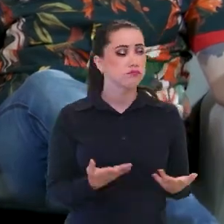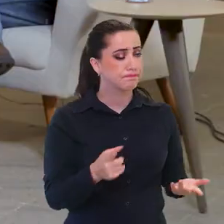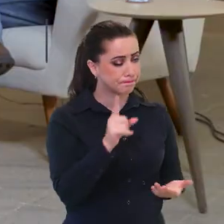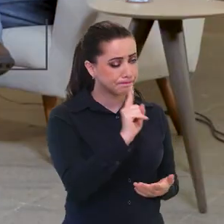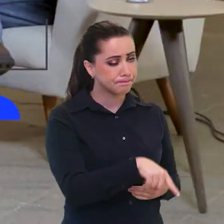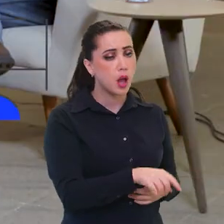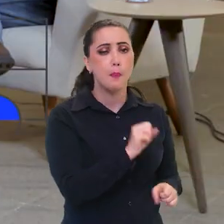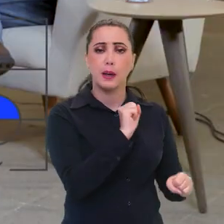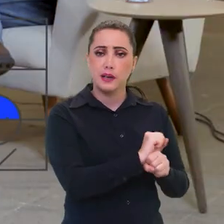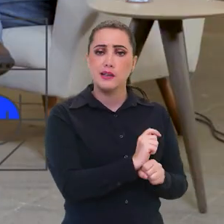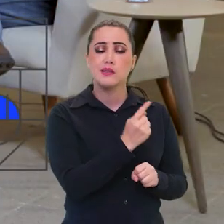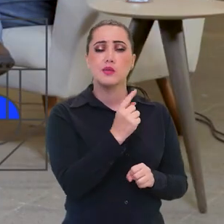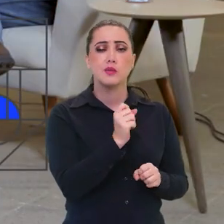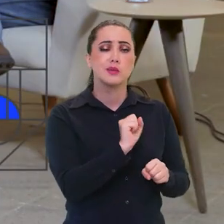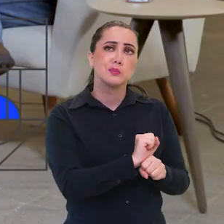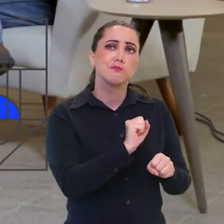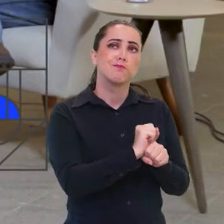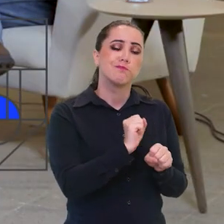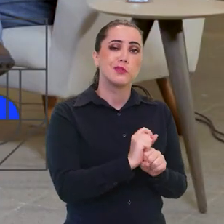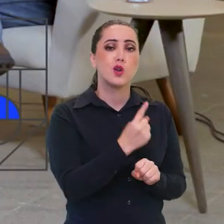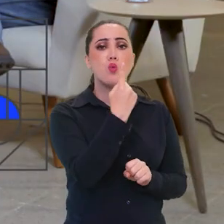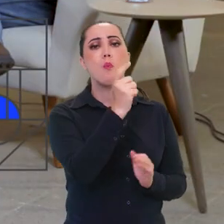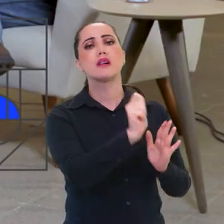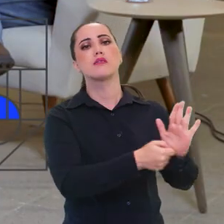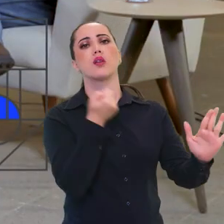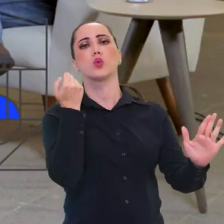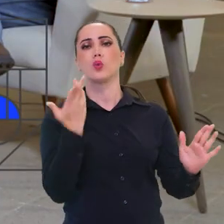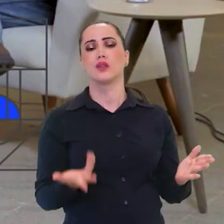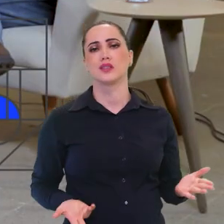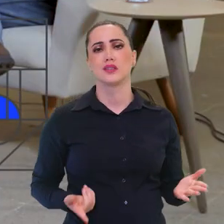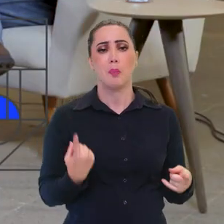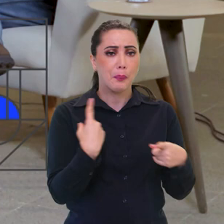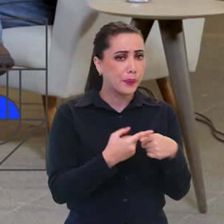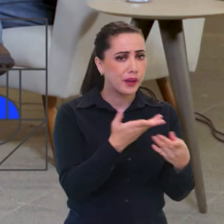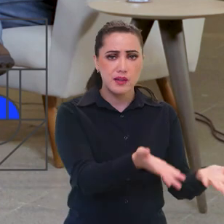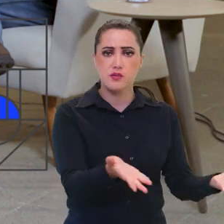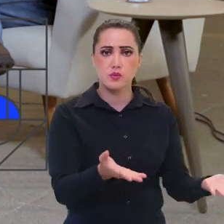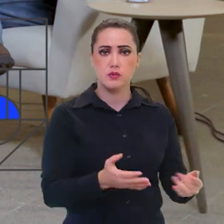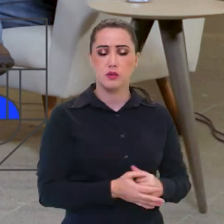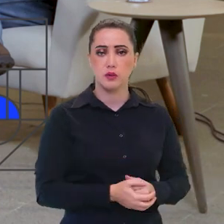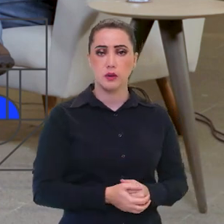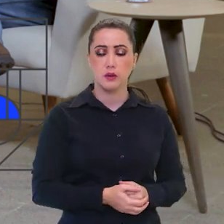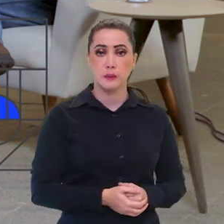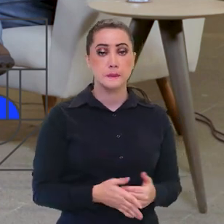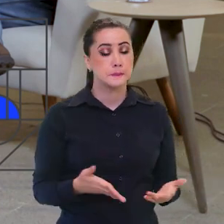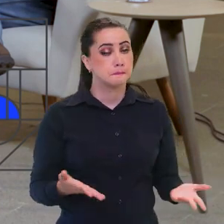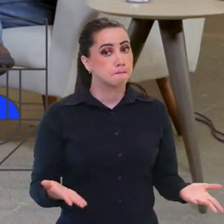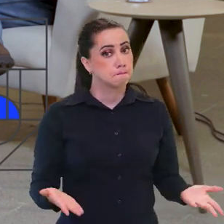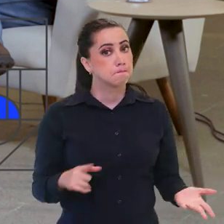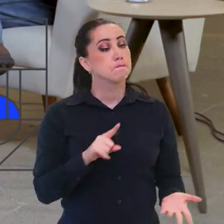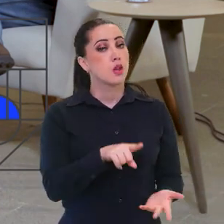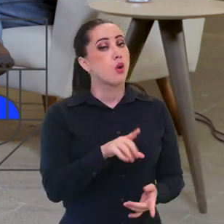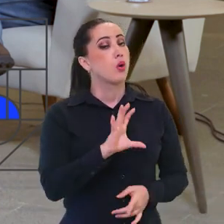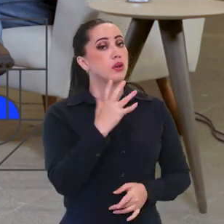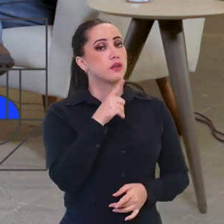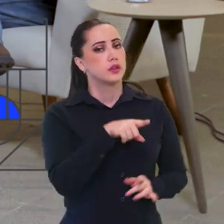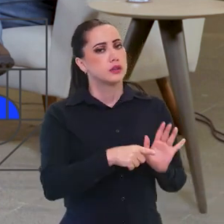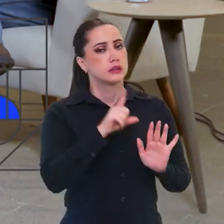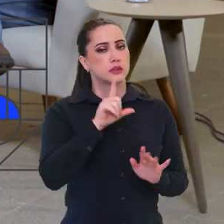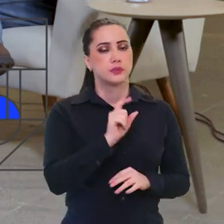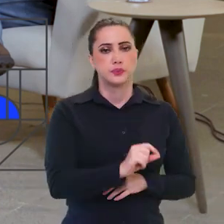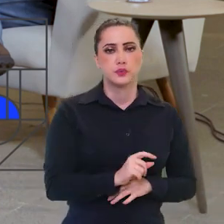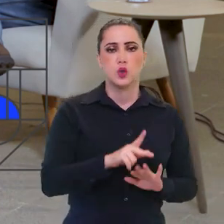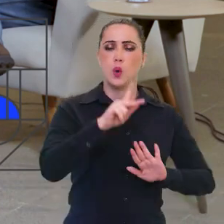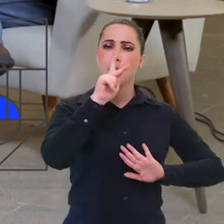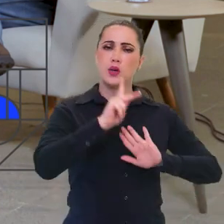uma assinatura para destravar o negócio. Então, assim, o que que isso justifica? Então, o que que estava